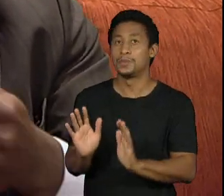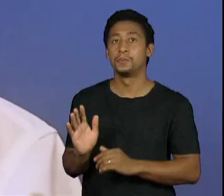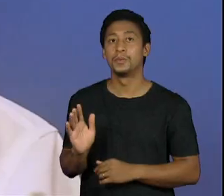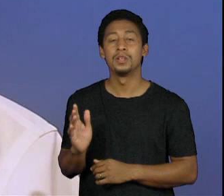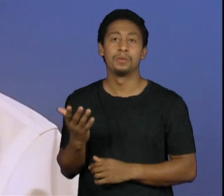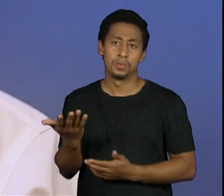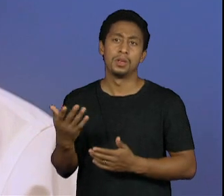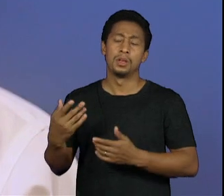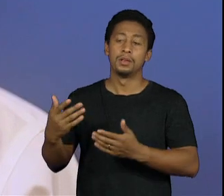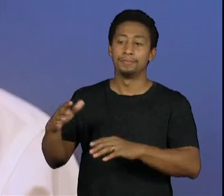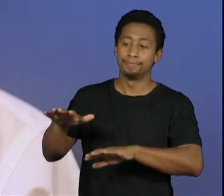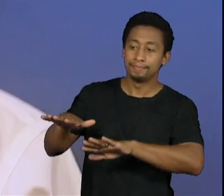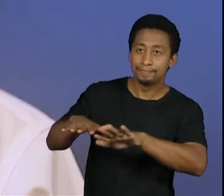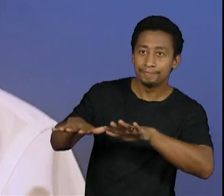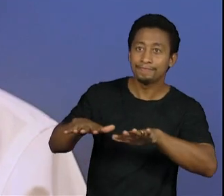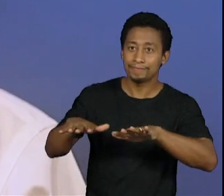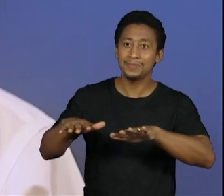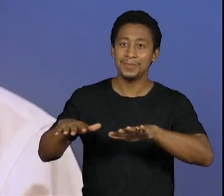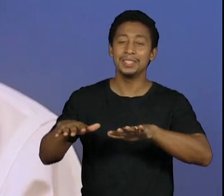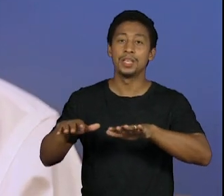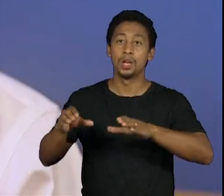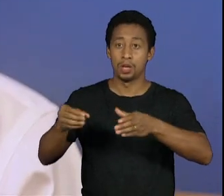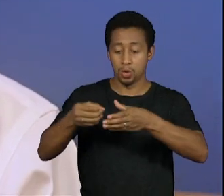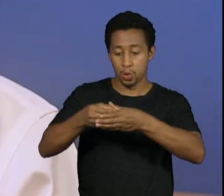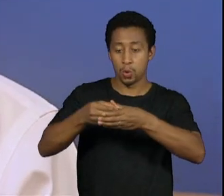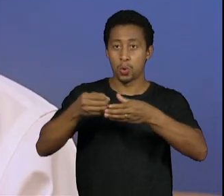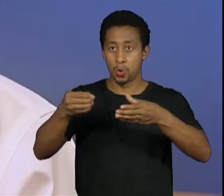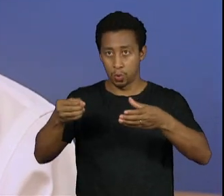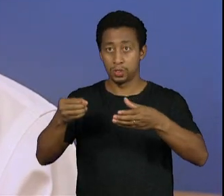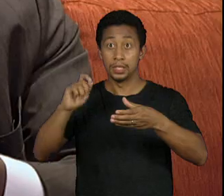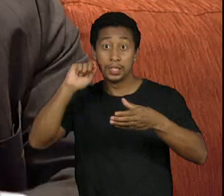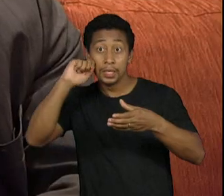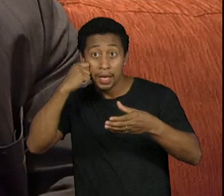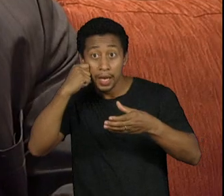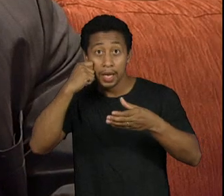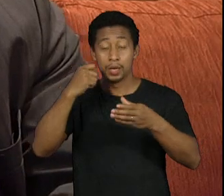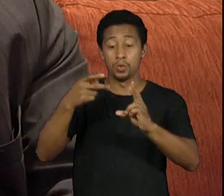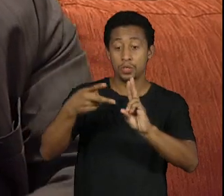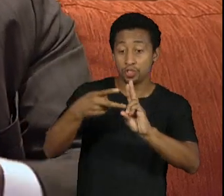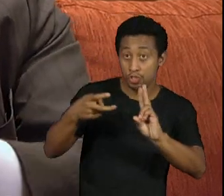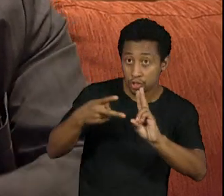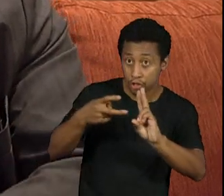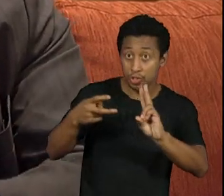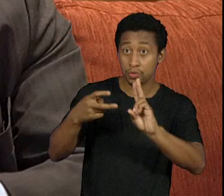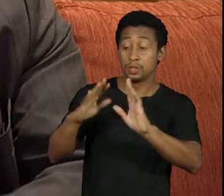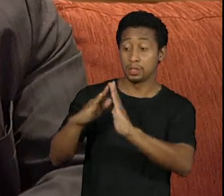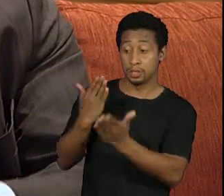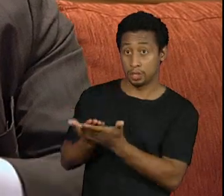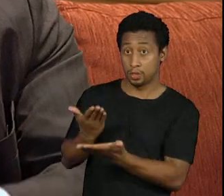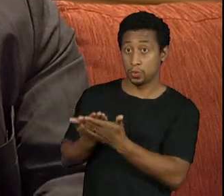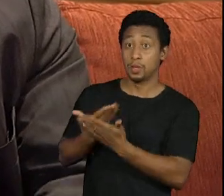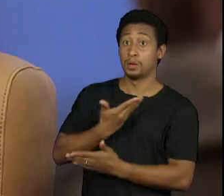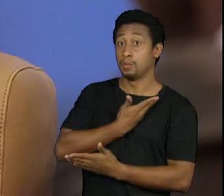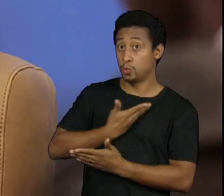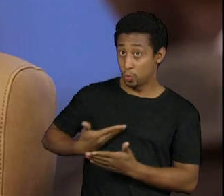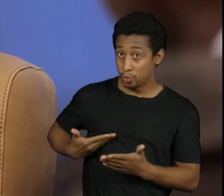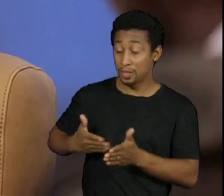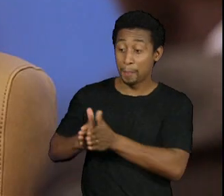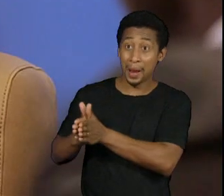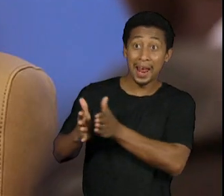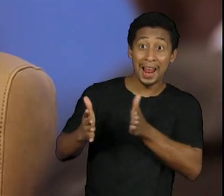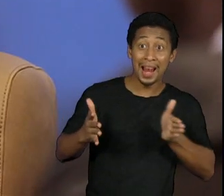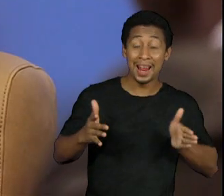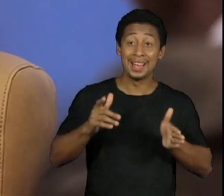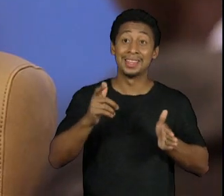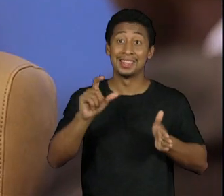a política de cotas para negros indígenas os oriundos da escola pública chegando ao seu final de 10 anos Me parece